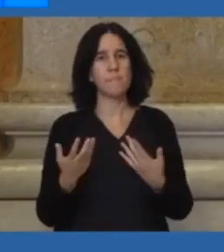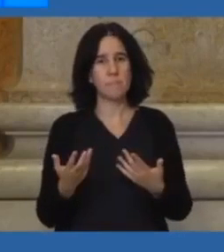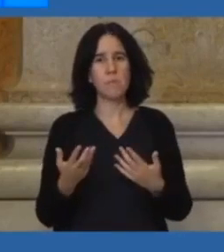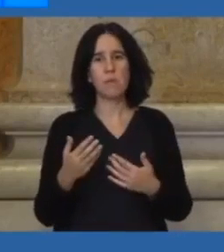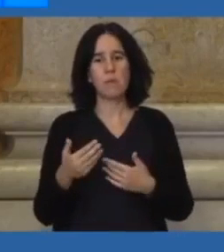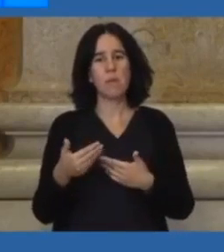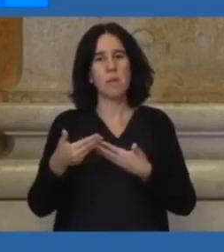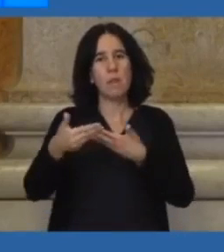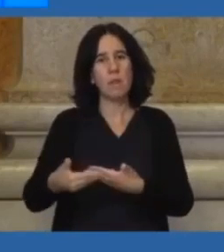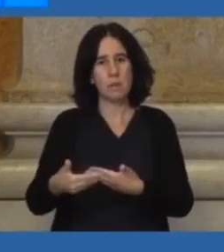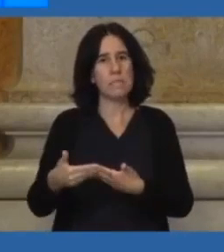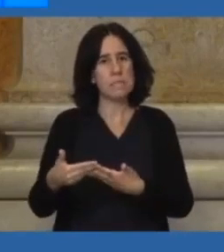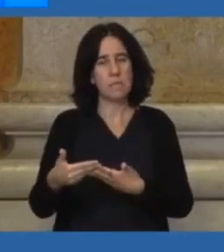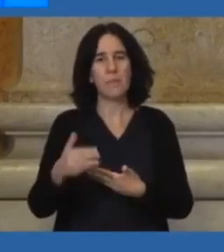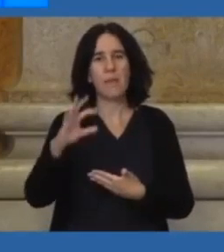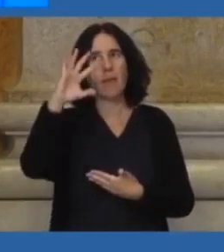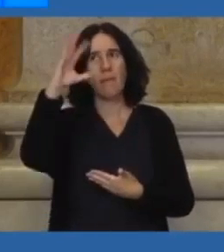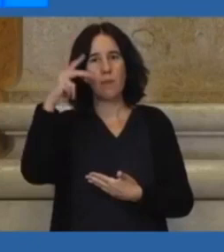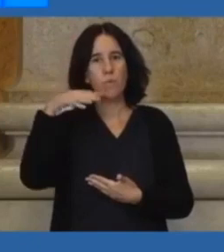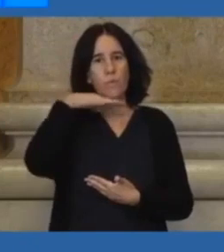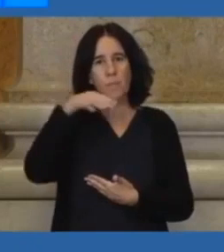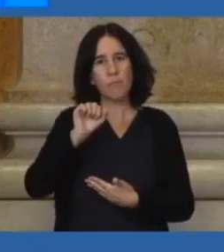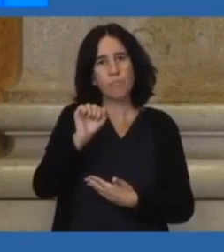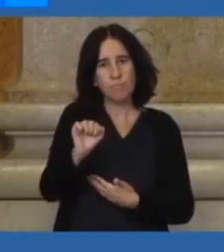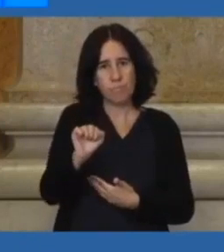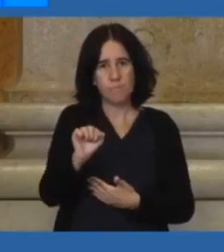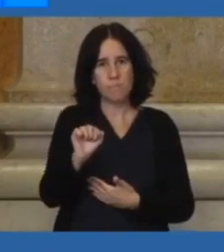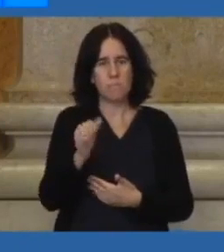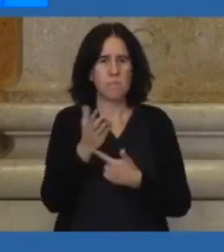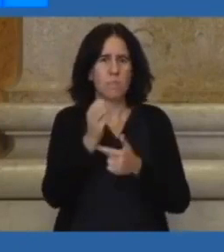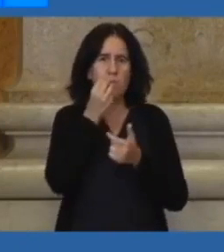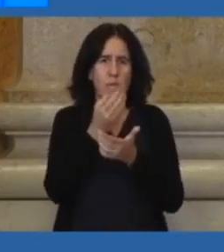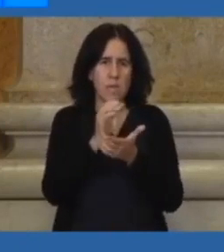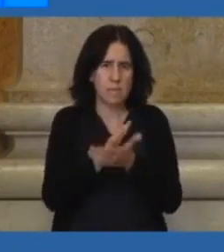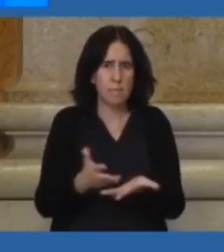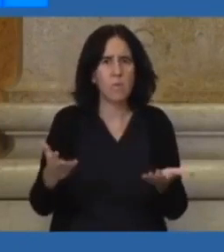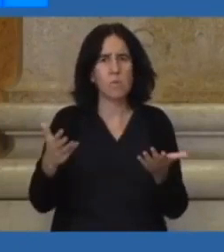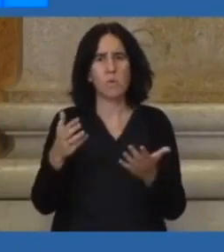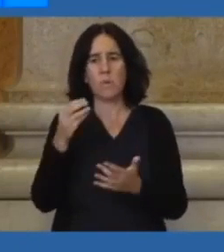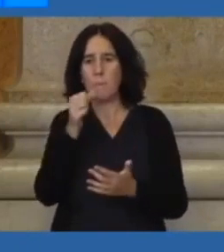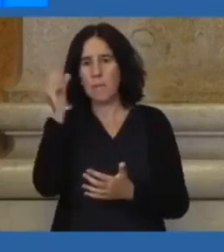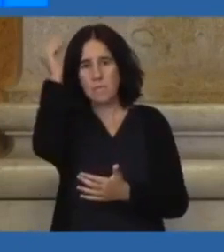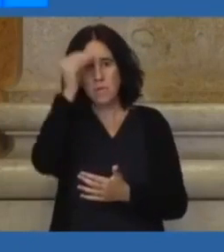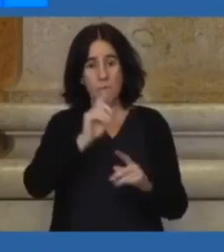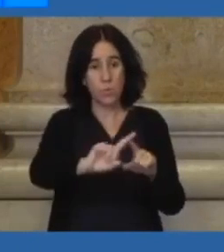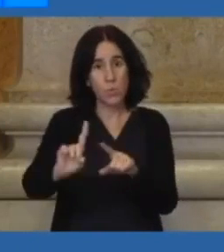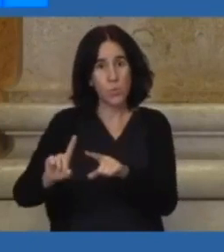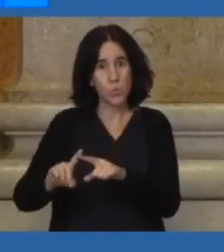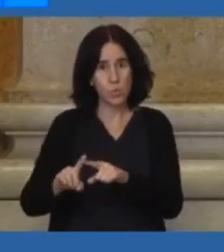limitar os eventos de natureza familiar, como casamentos, batizados e outros,